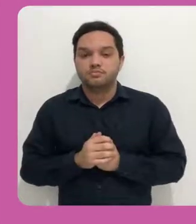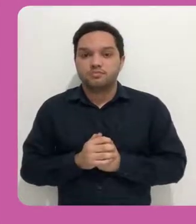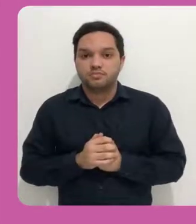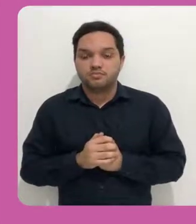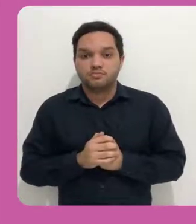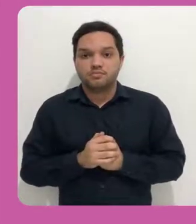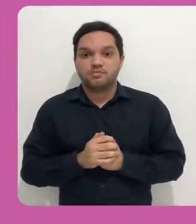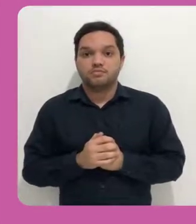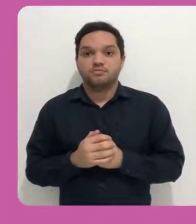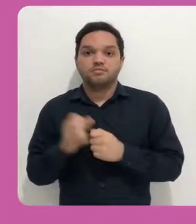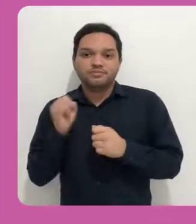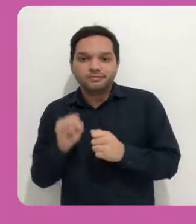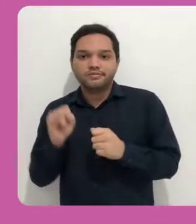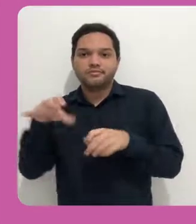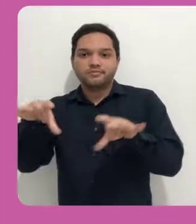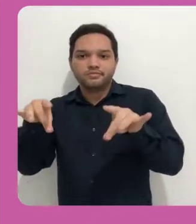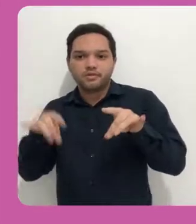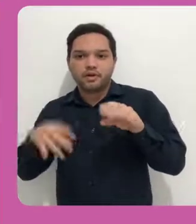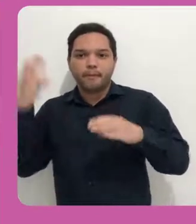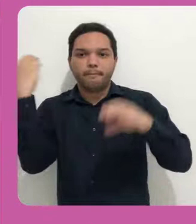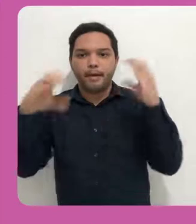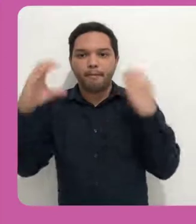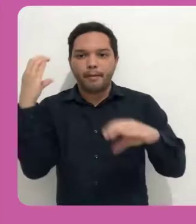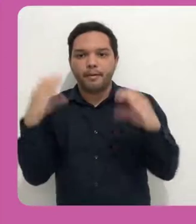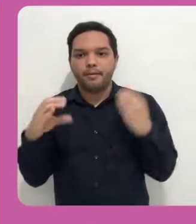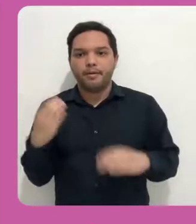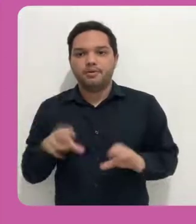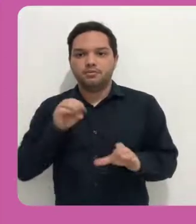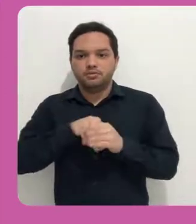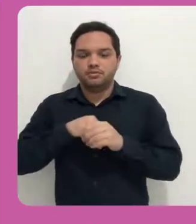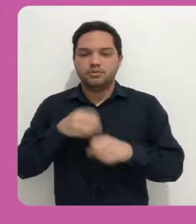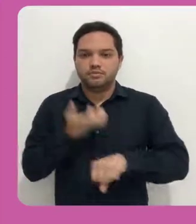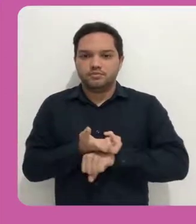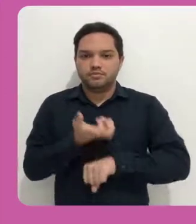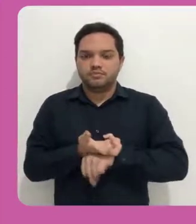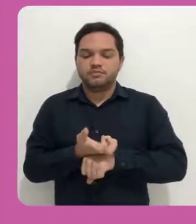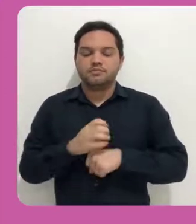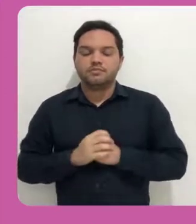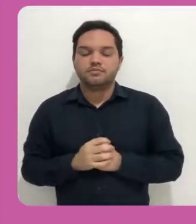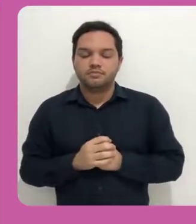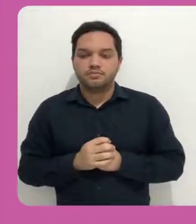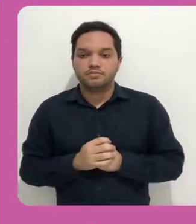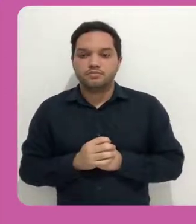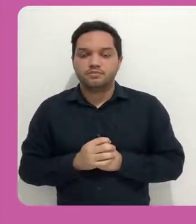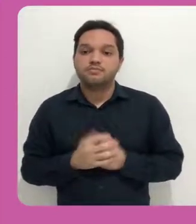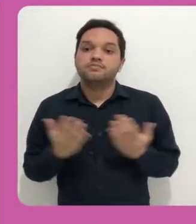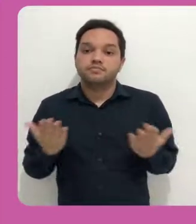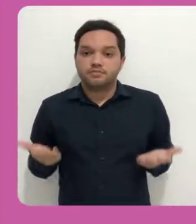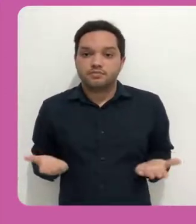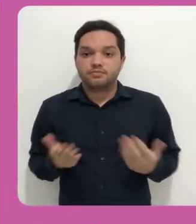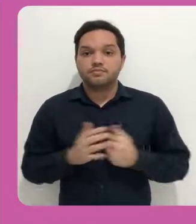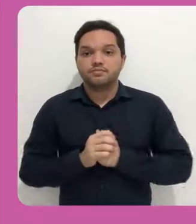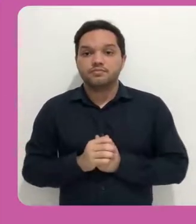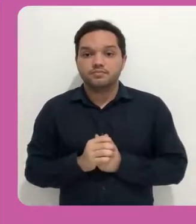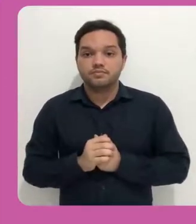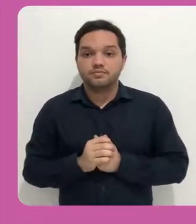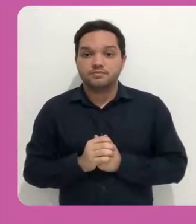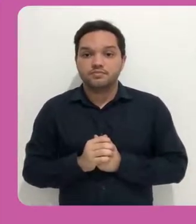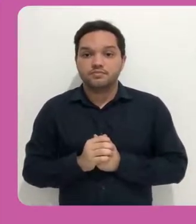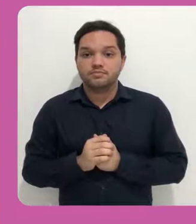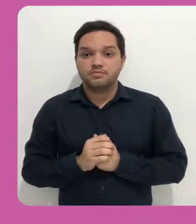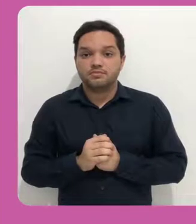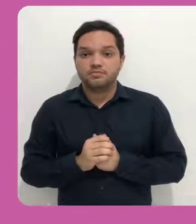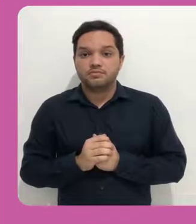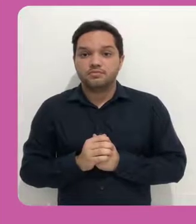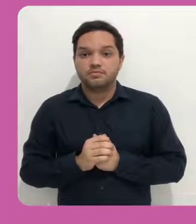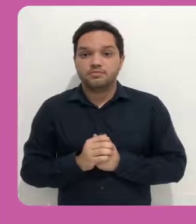Bom, vamos aqui para o nosso Moodle Teste. Para a gente